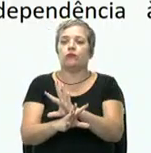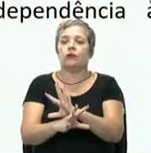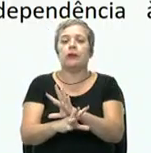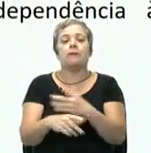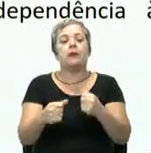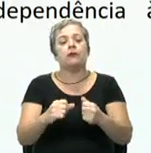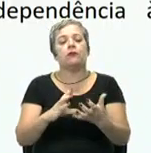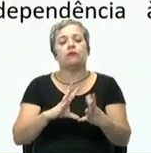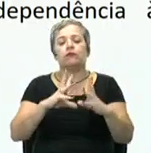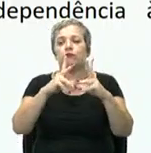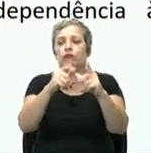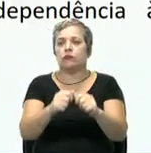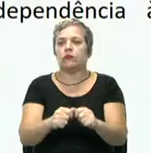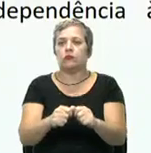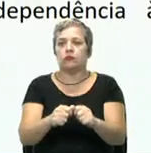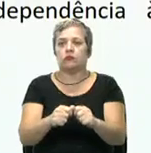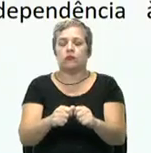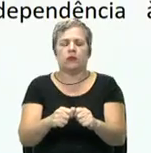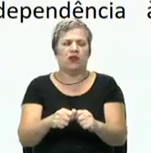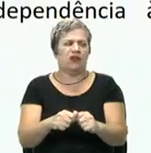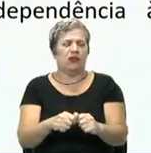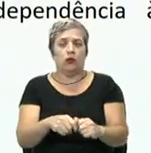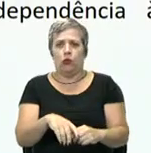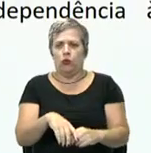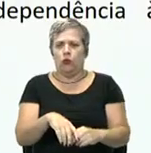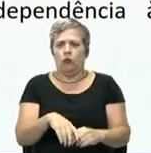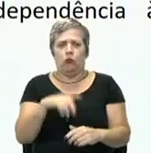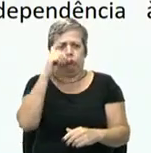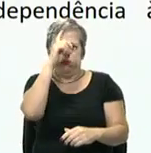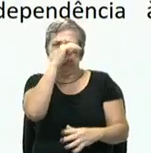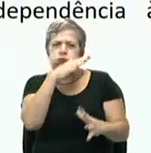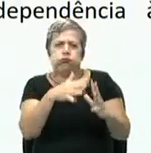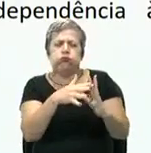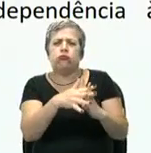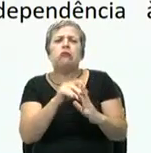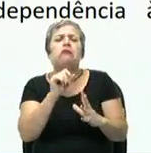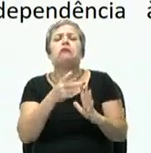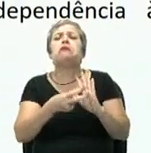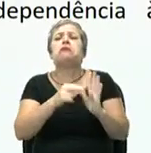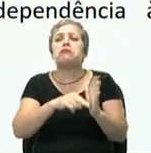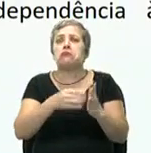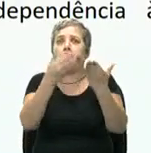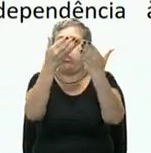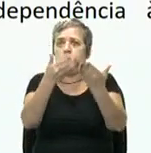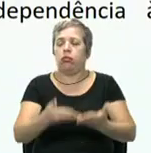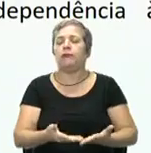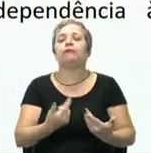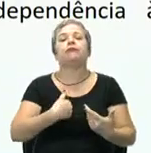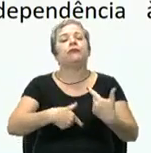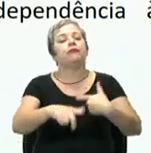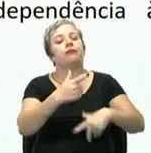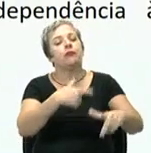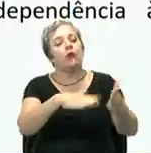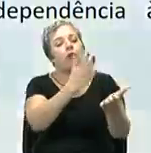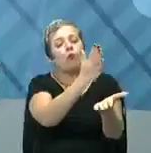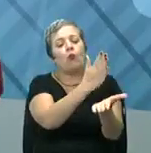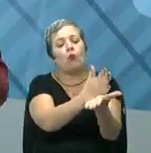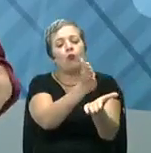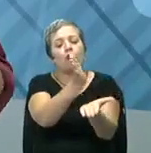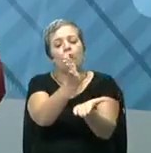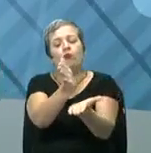à totalidade. Nossa professora, fiquei confusa. Mas então o o estruturalismo é? Eu vou trabalhar com partes que se